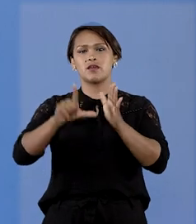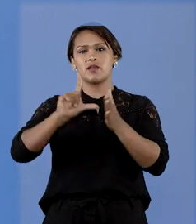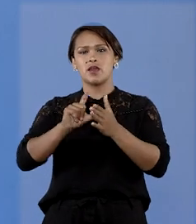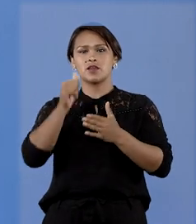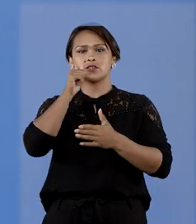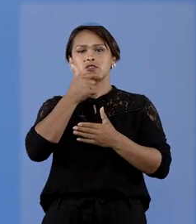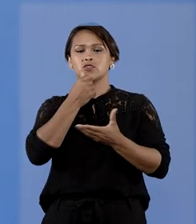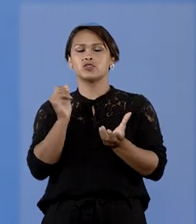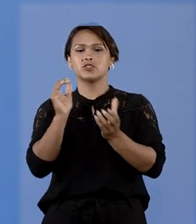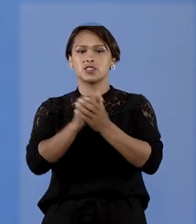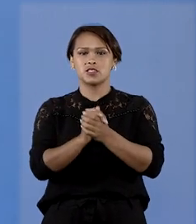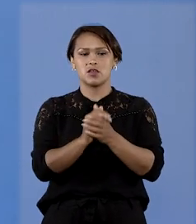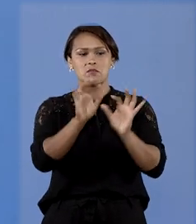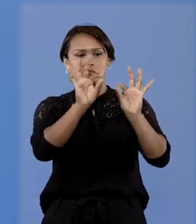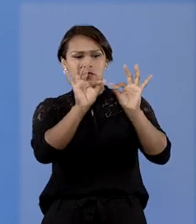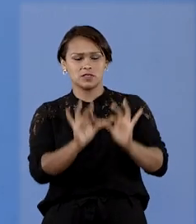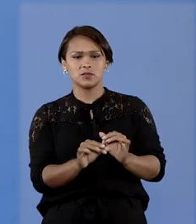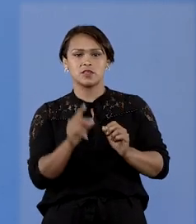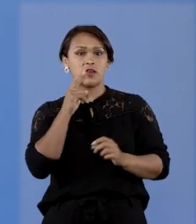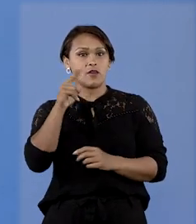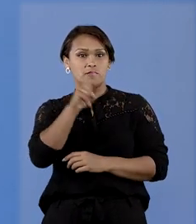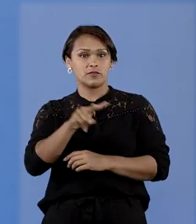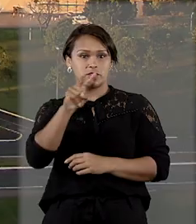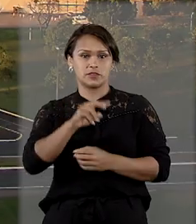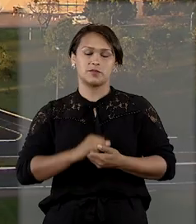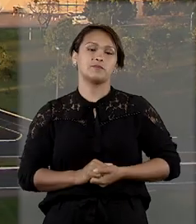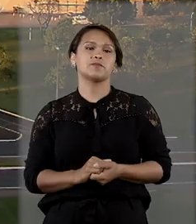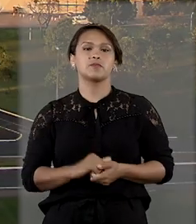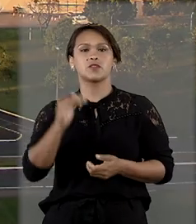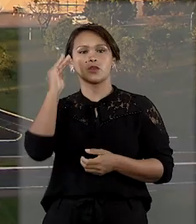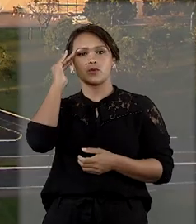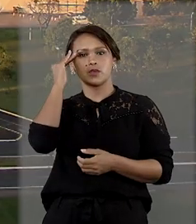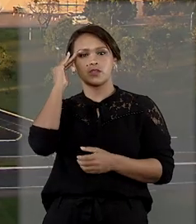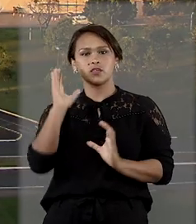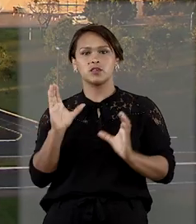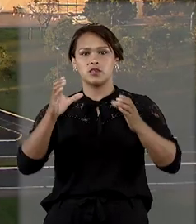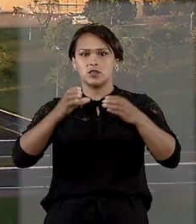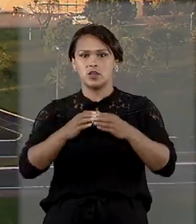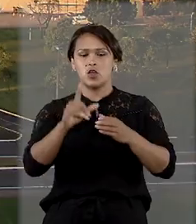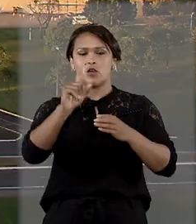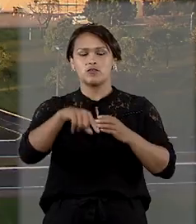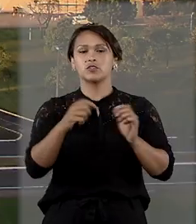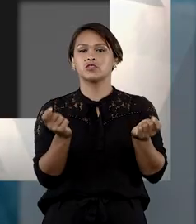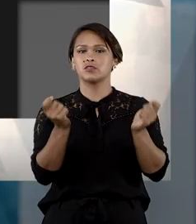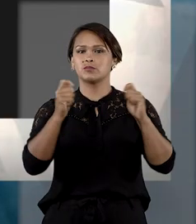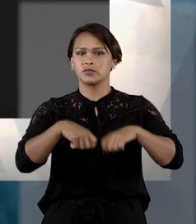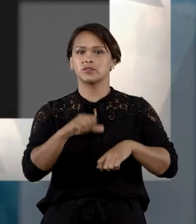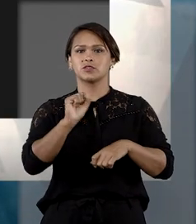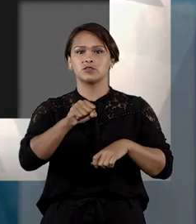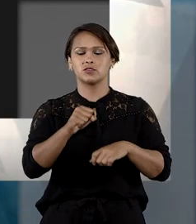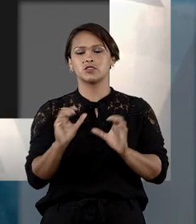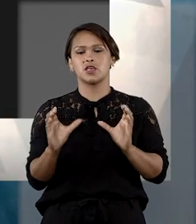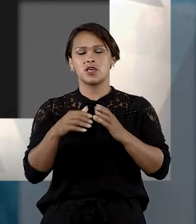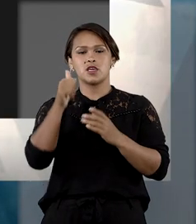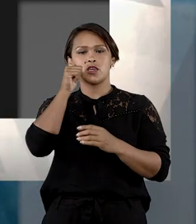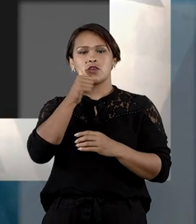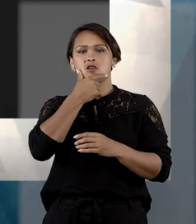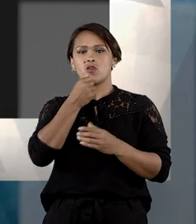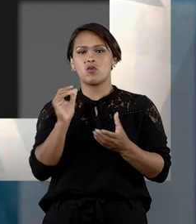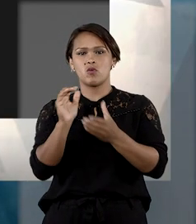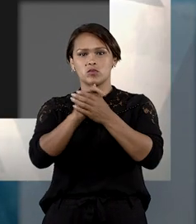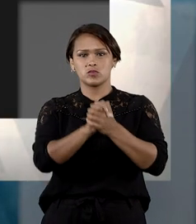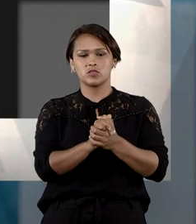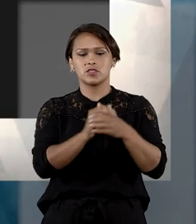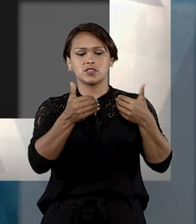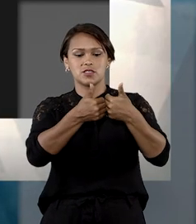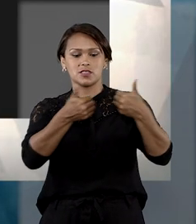antinupcial mais restritivo. Veja. O entendimento do colegiado foi de que é possível que os cônjuges unidos